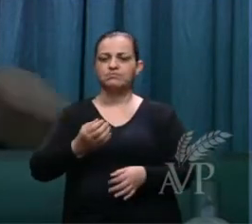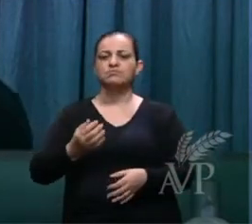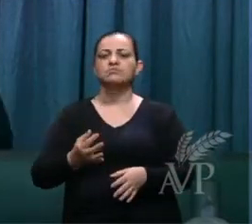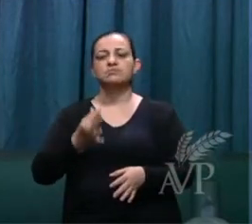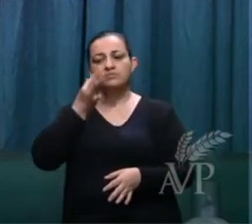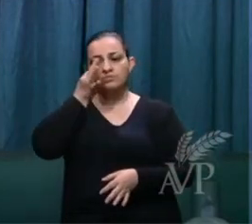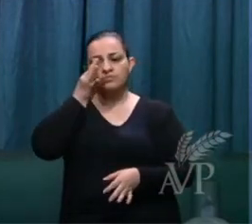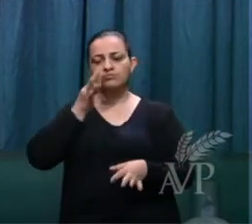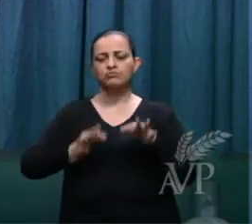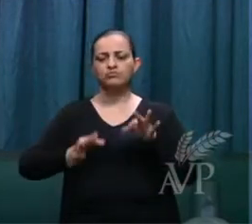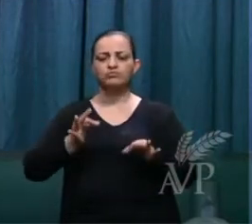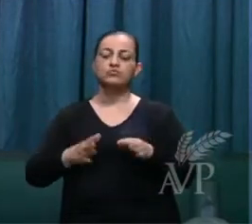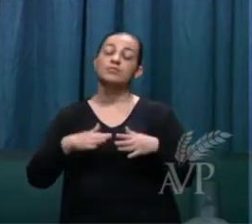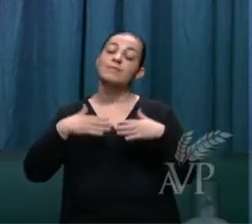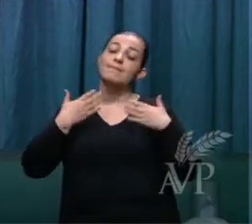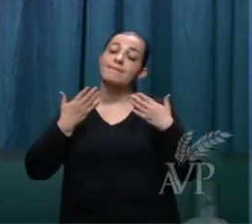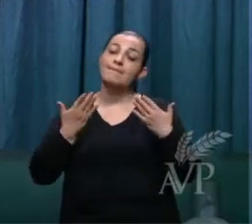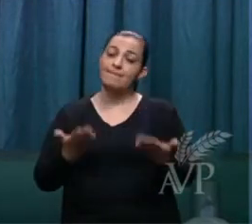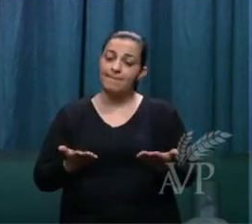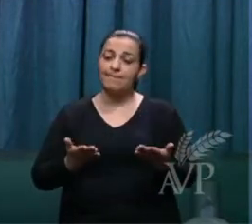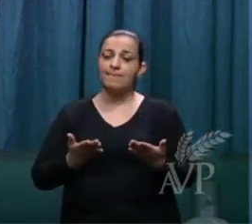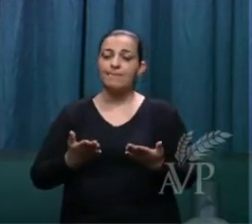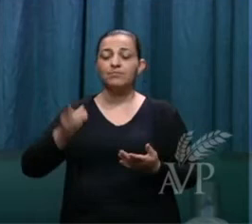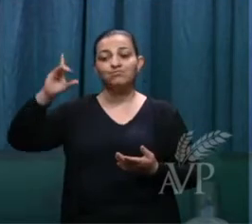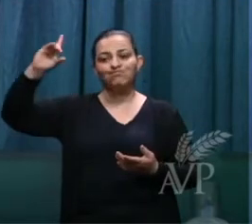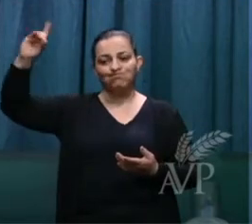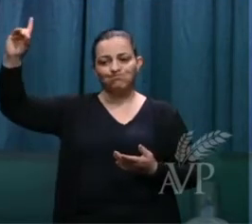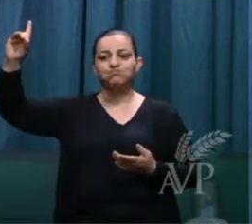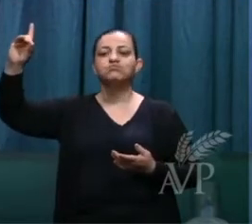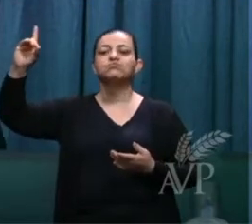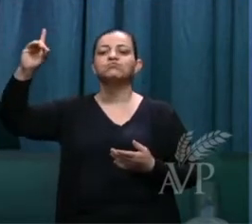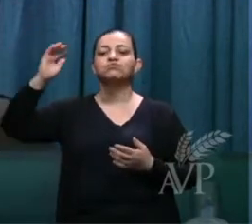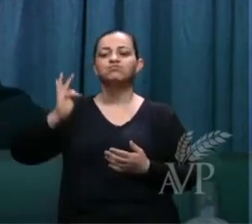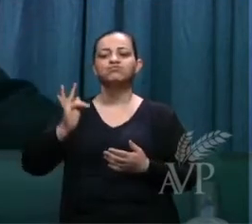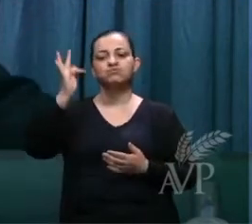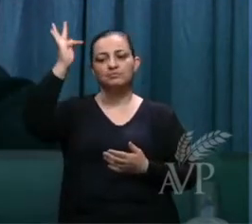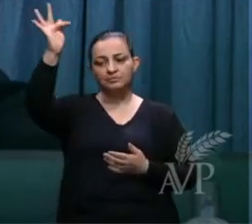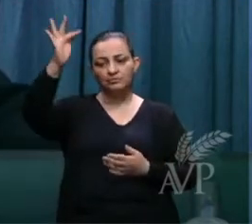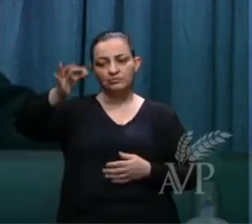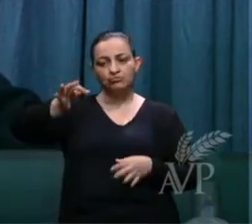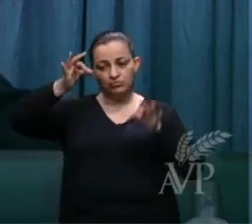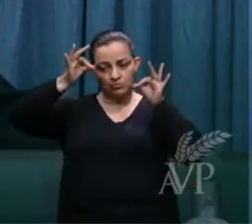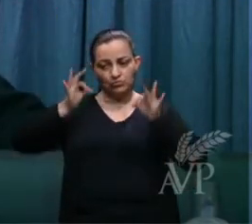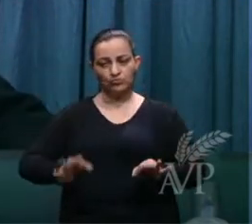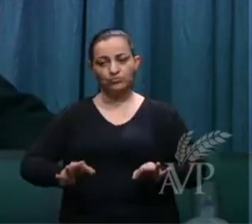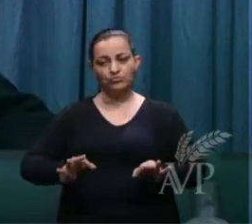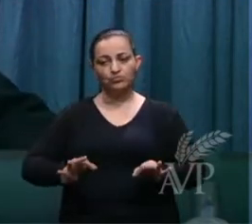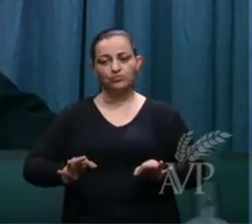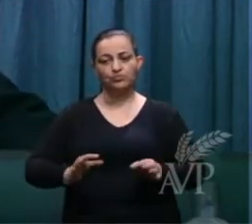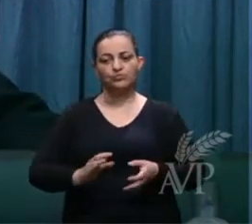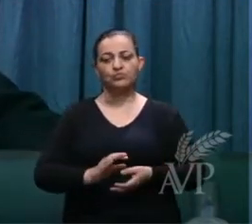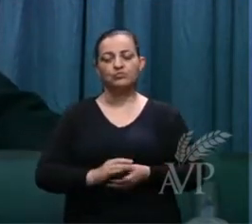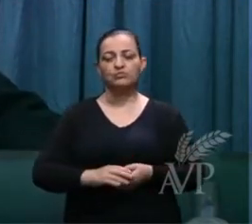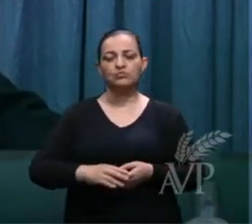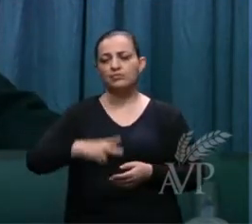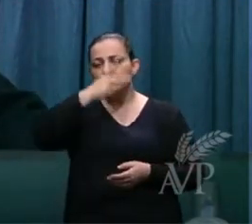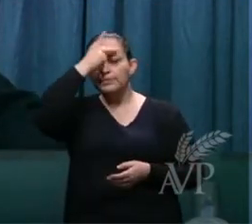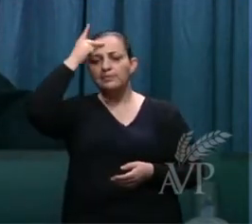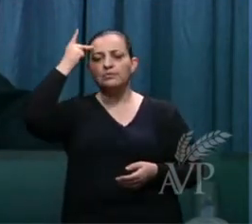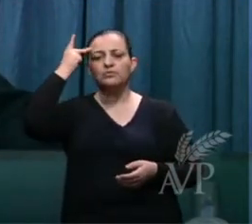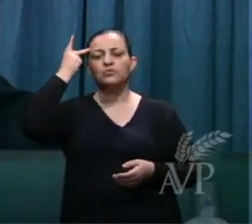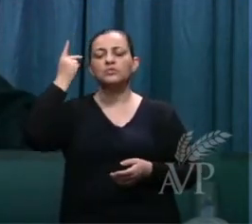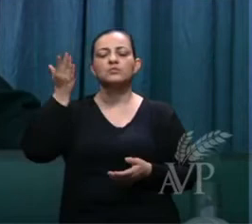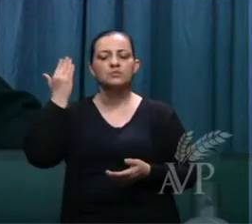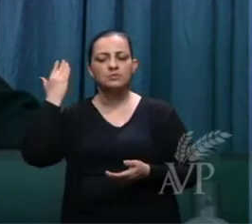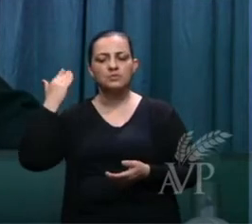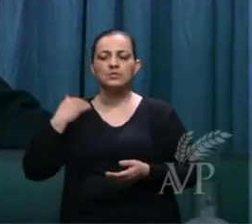mas o juízo de Deus será justo. Ninguém, como eu